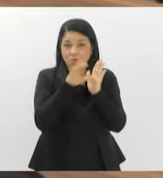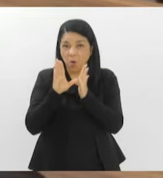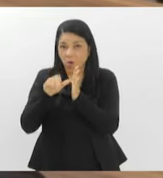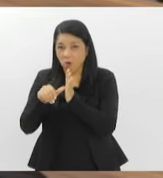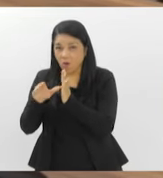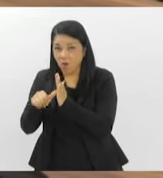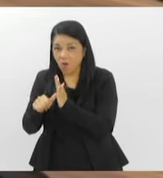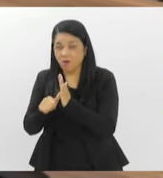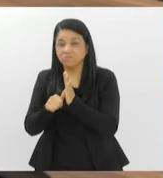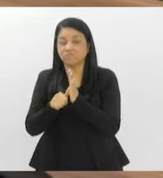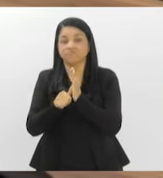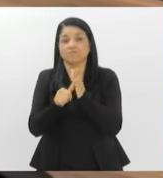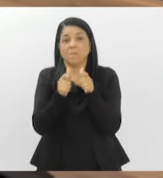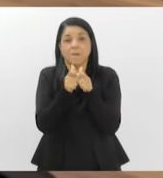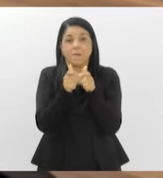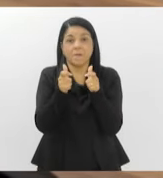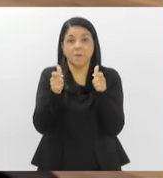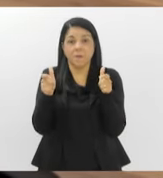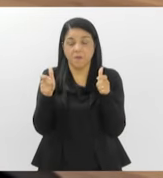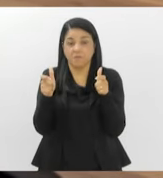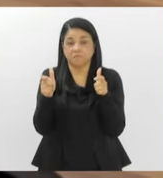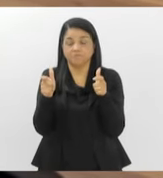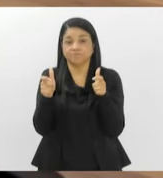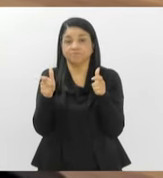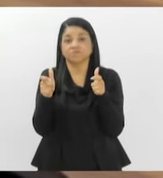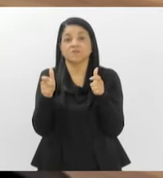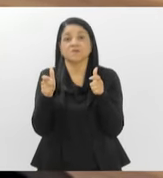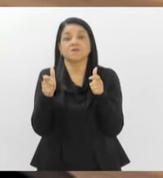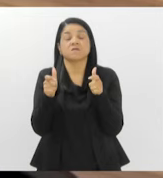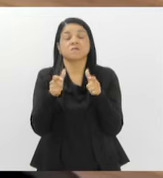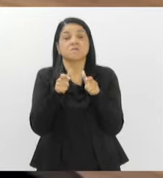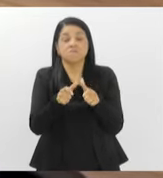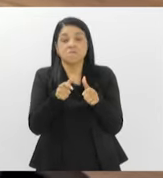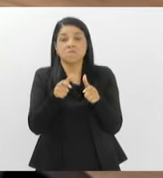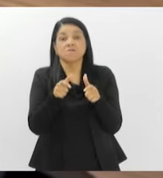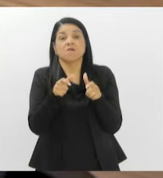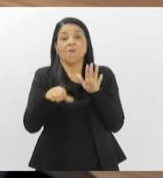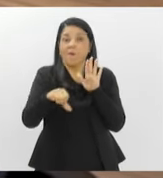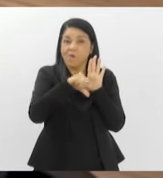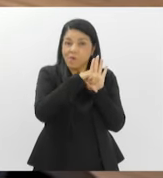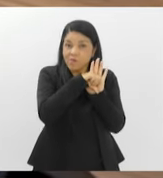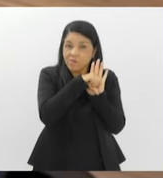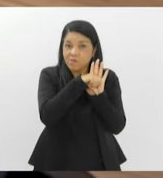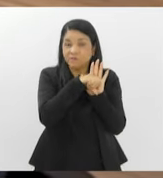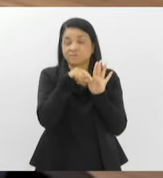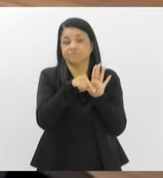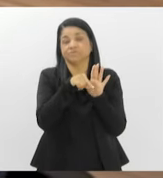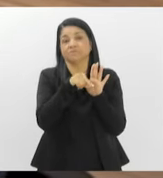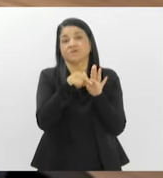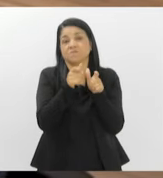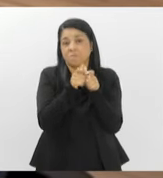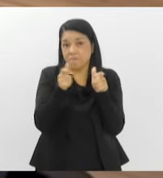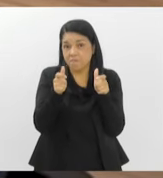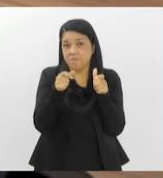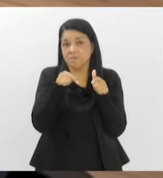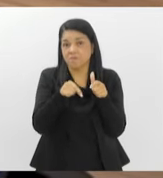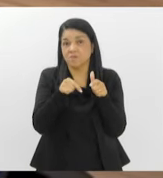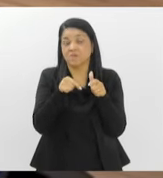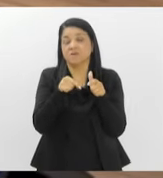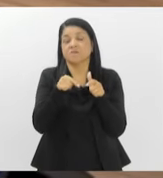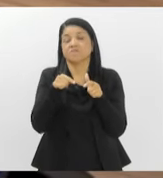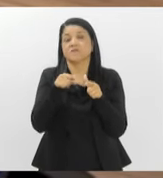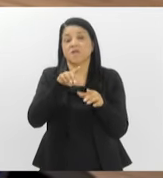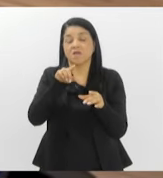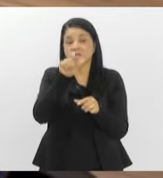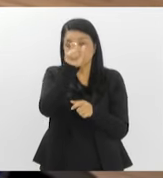e roubo têm crescido de forma vertiginosa. Grande parte desse crescimento se dá porque é a figura do receptador,